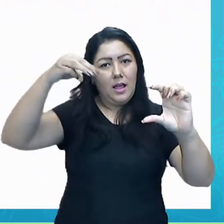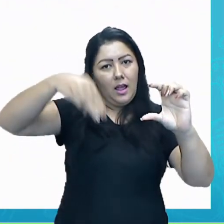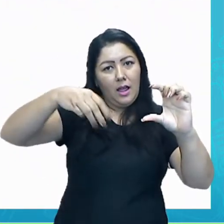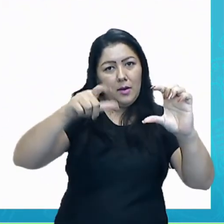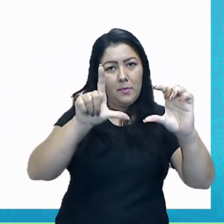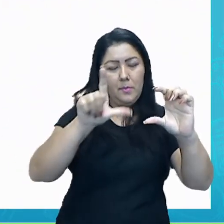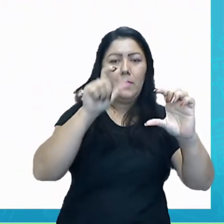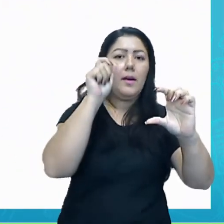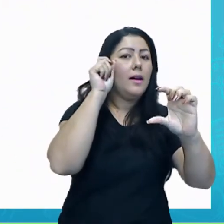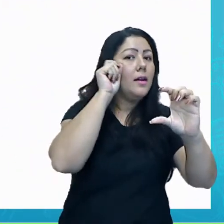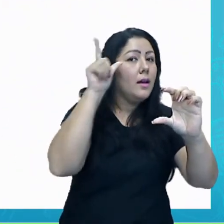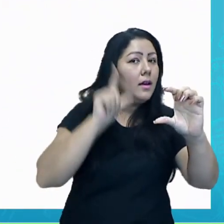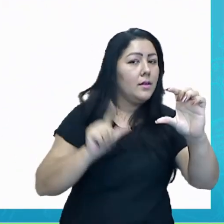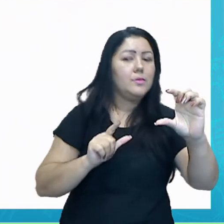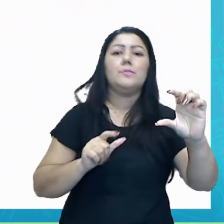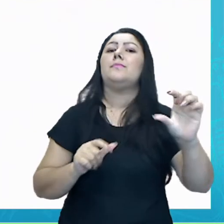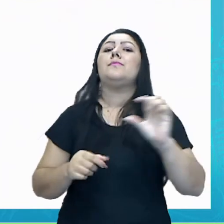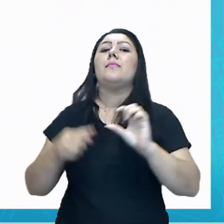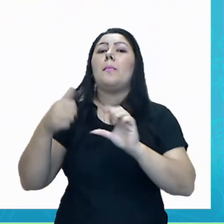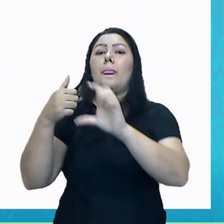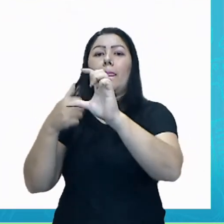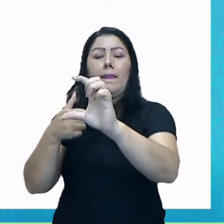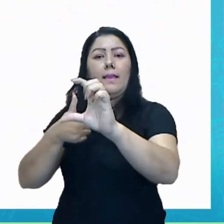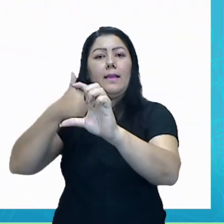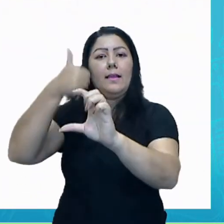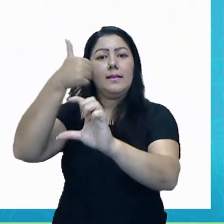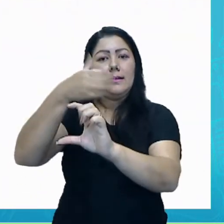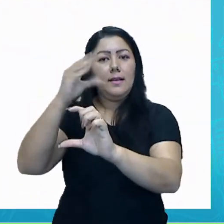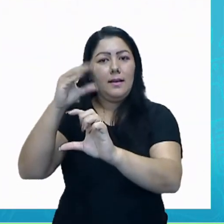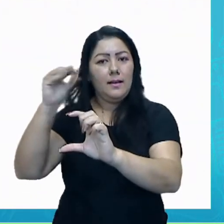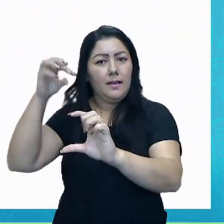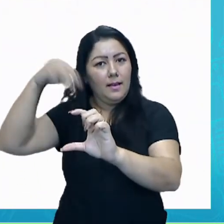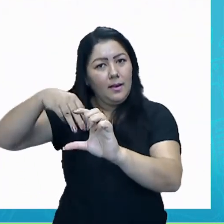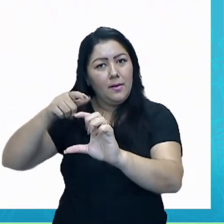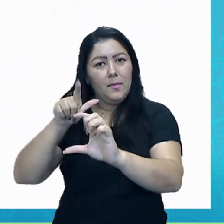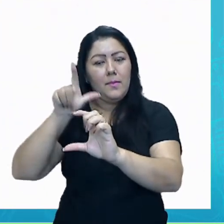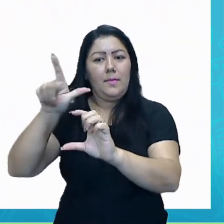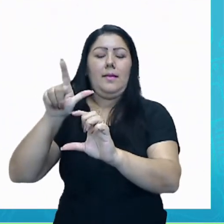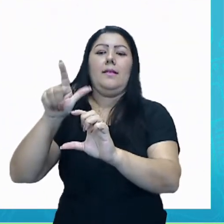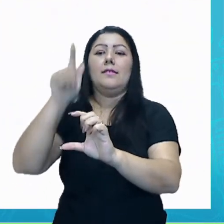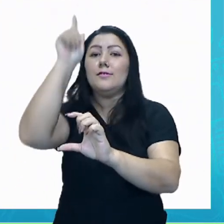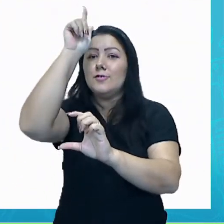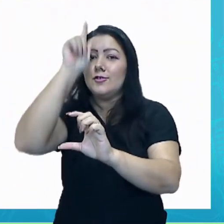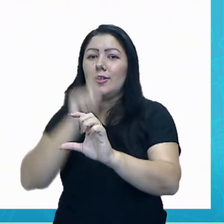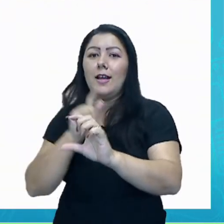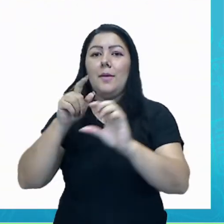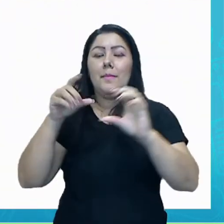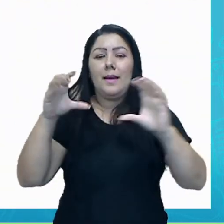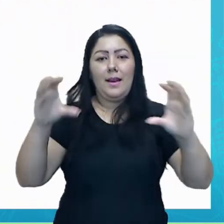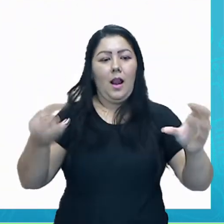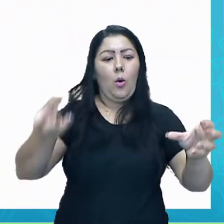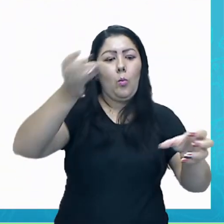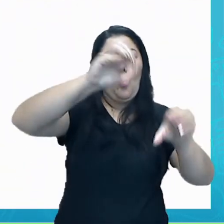de amarelo, misturados, darão o verde secundário. A mesma coisa para o laranja,